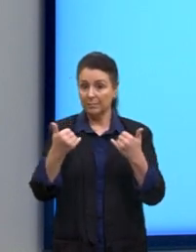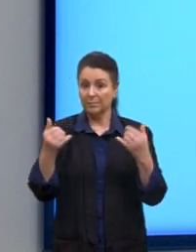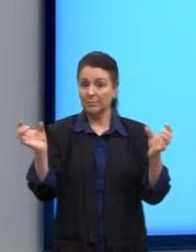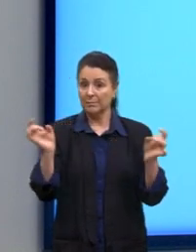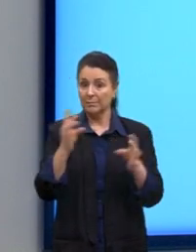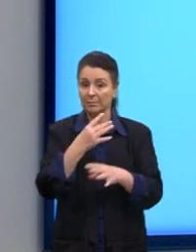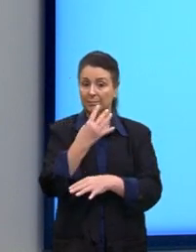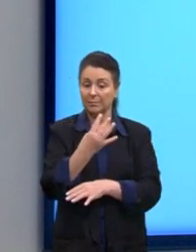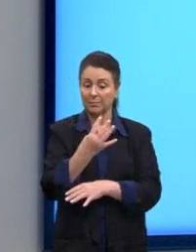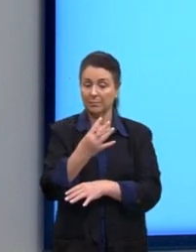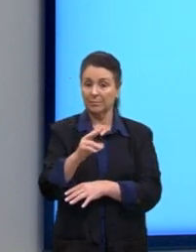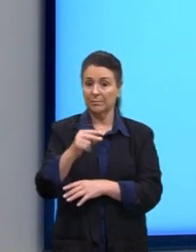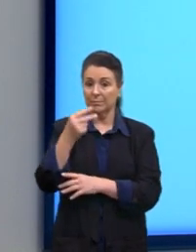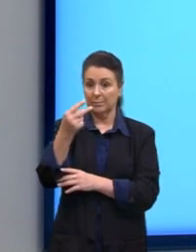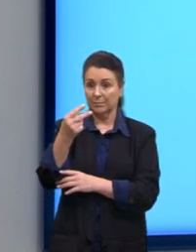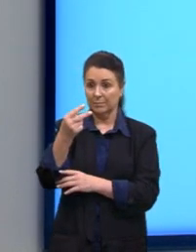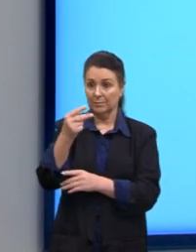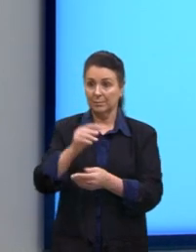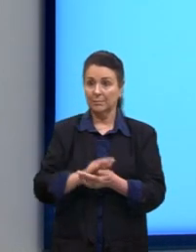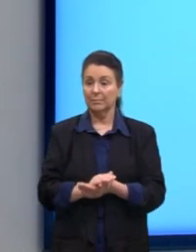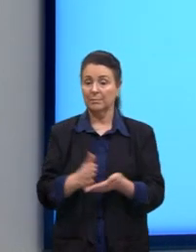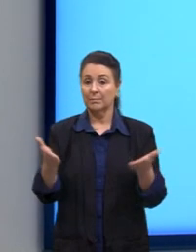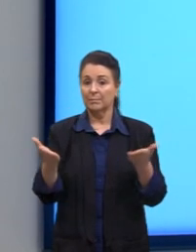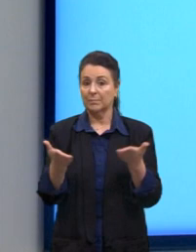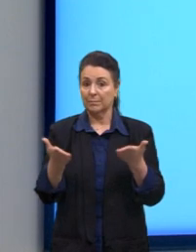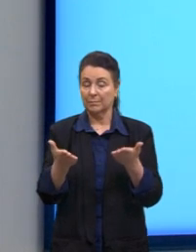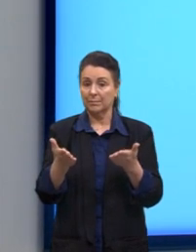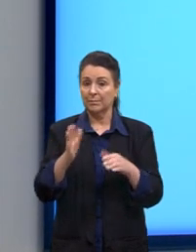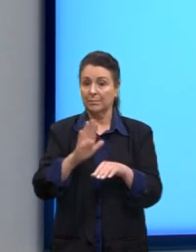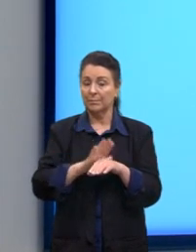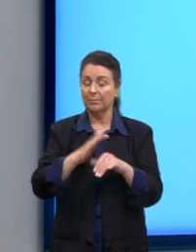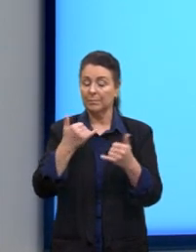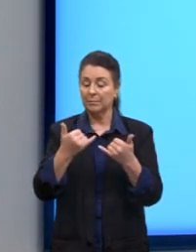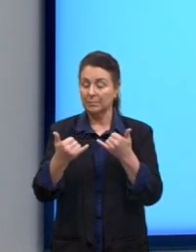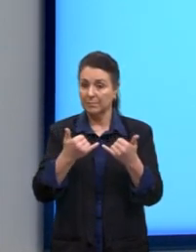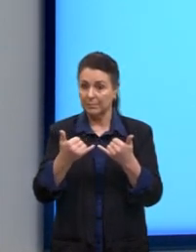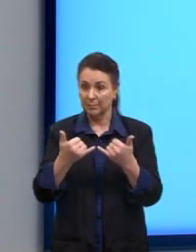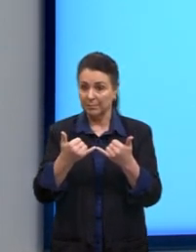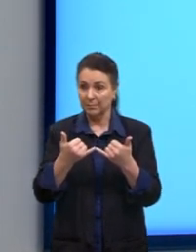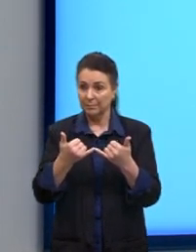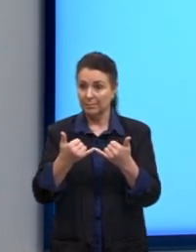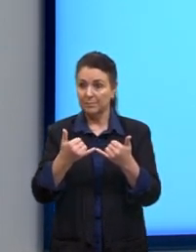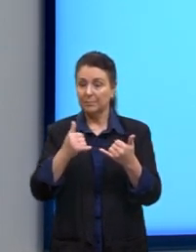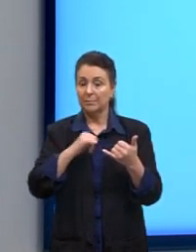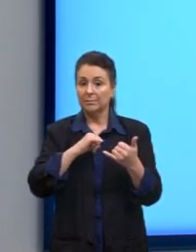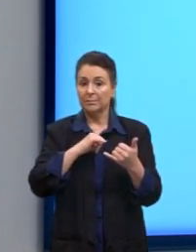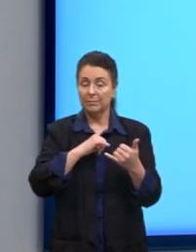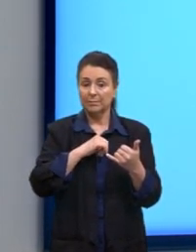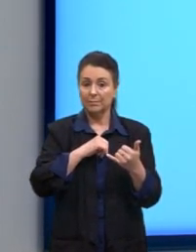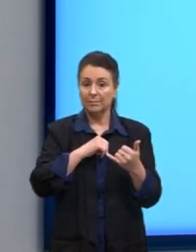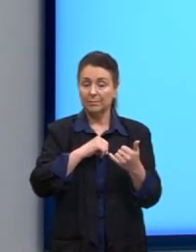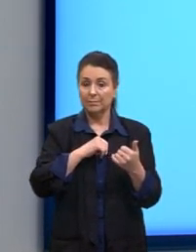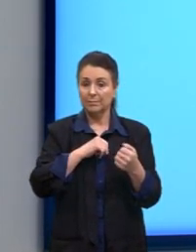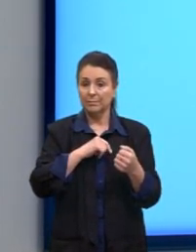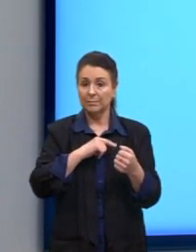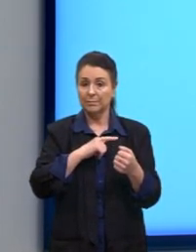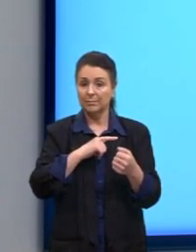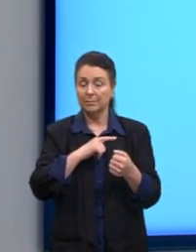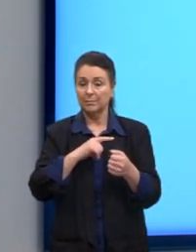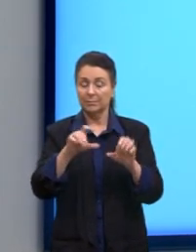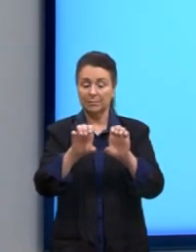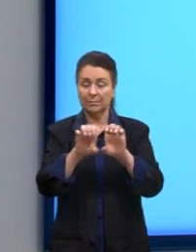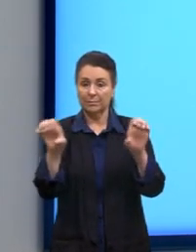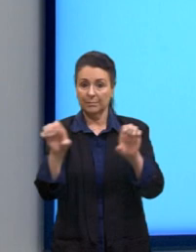sabemos o raio. E aqui, mais um exemplinho também. Nós tínhamos lá no exemplo, então, a equação.